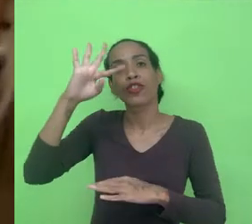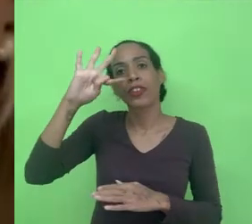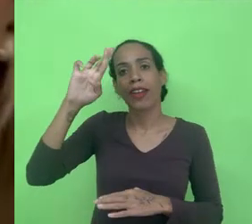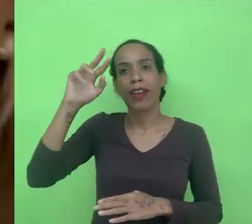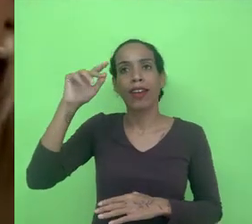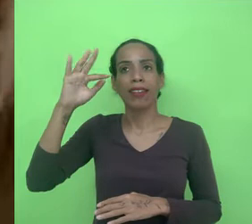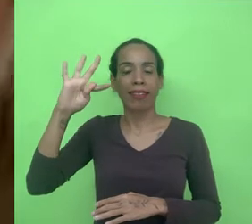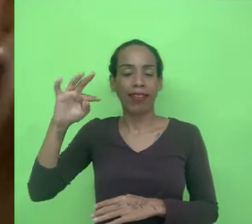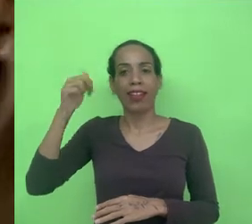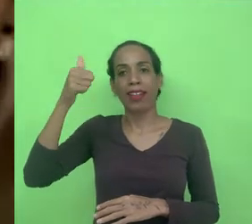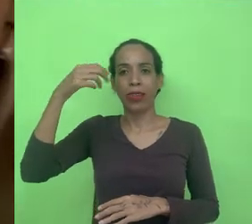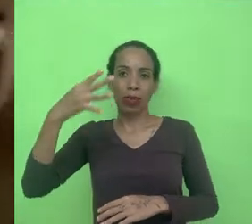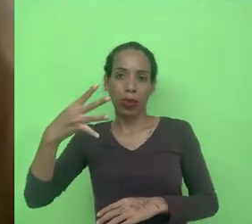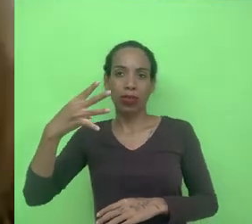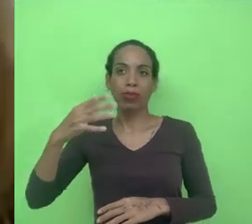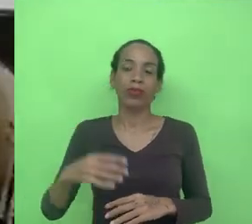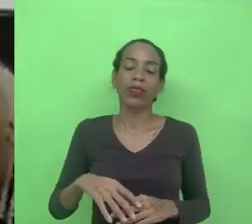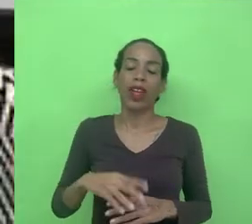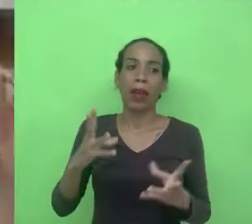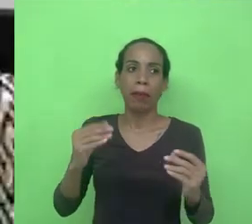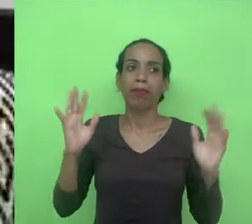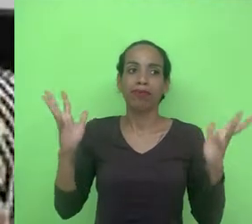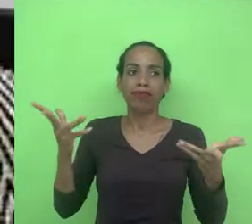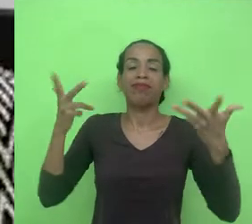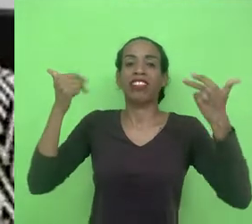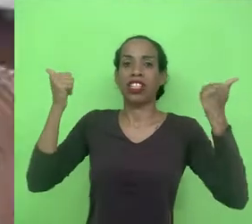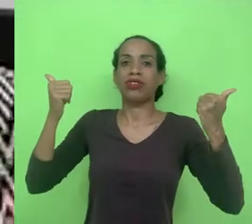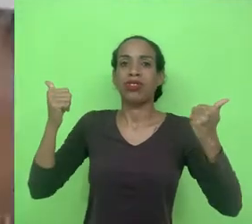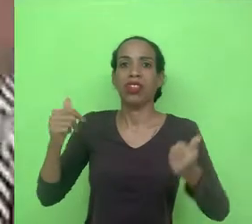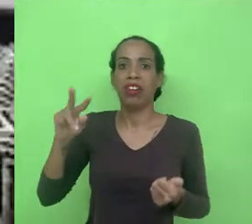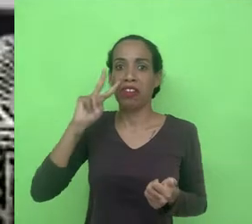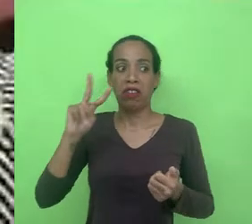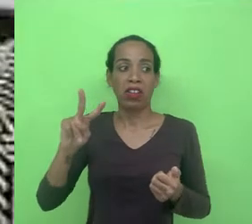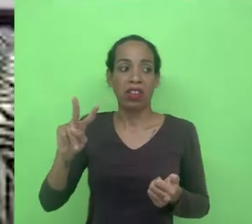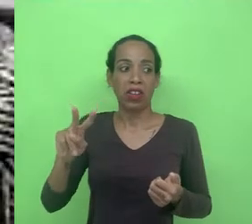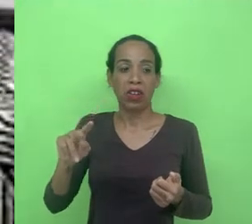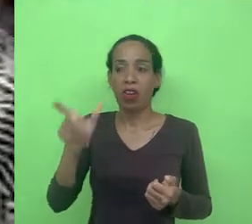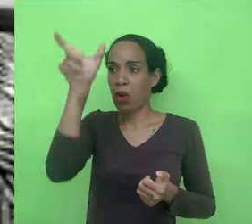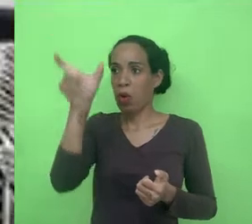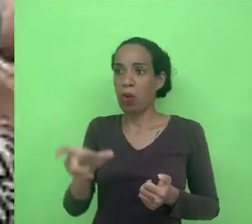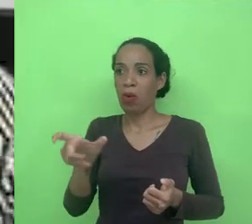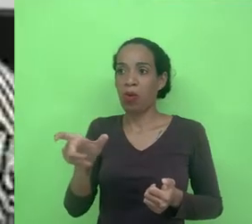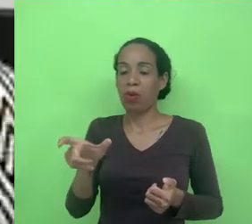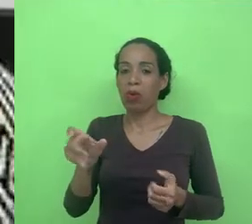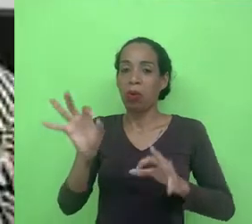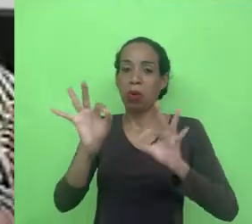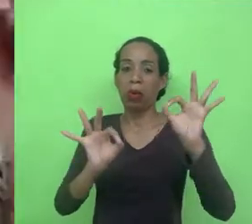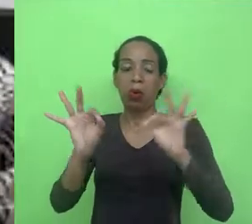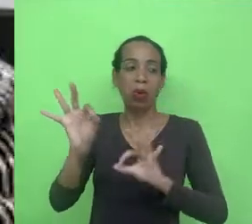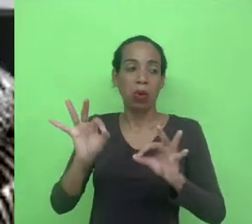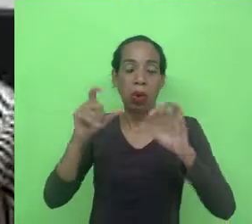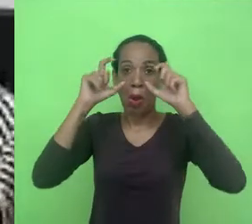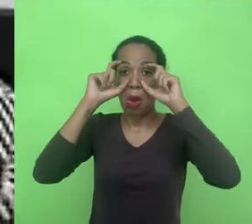achei realmente fantástico porque rompe contorno quando você vê aquele bonequinho com óculos